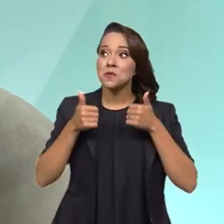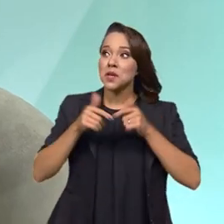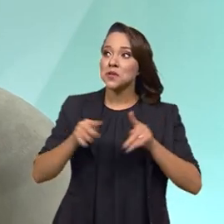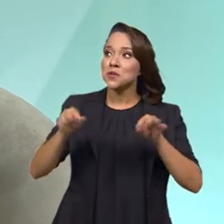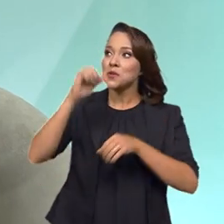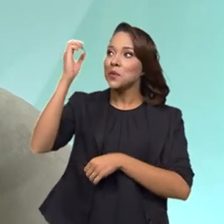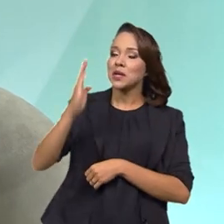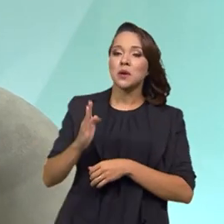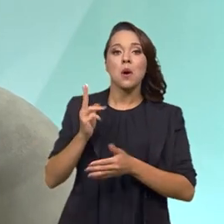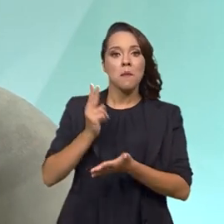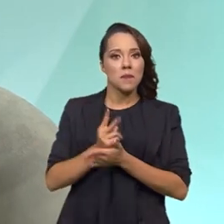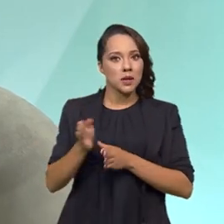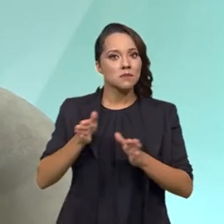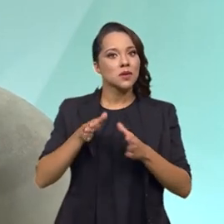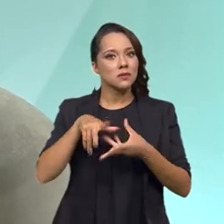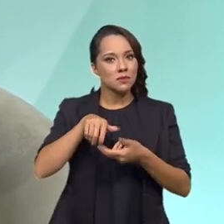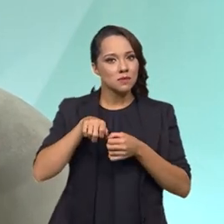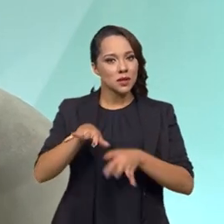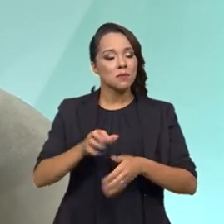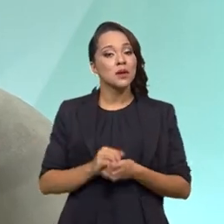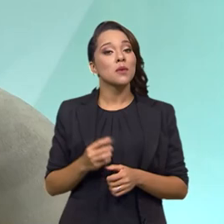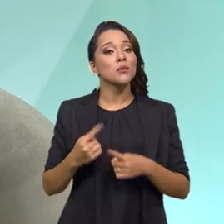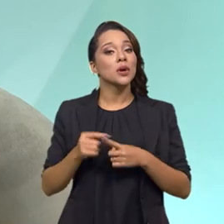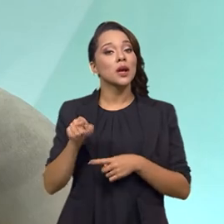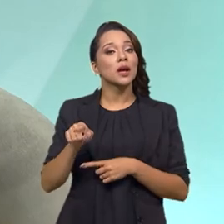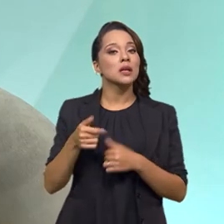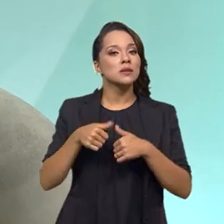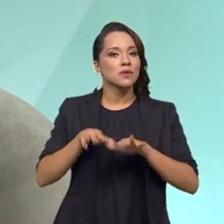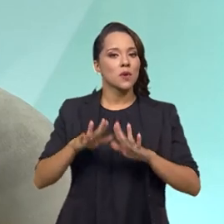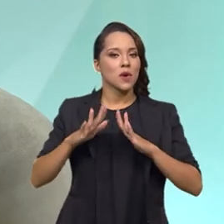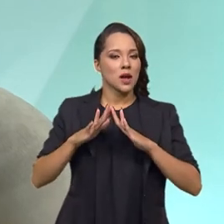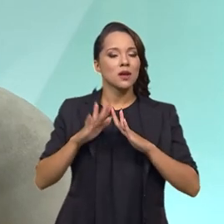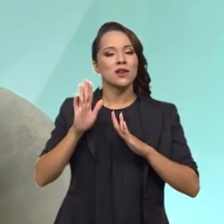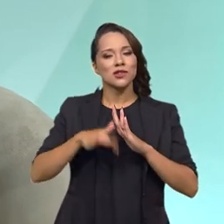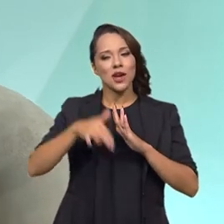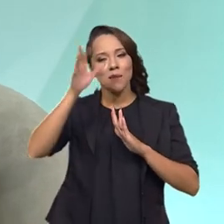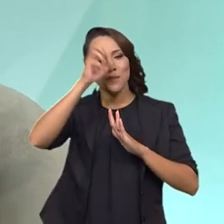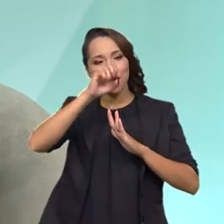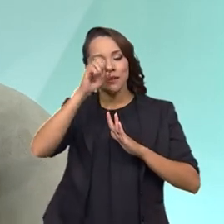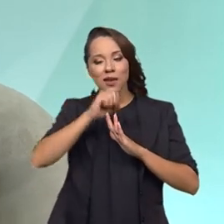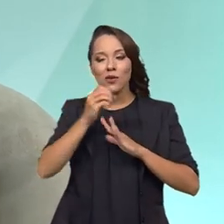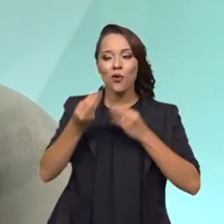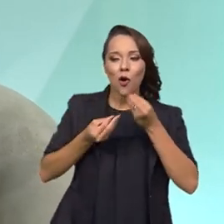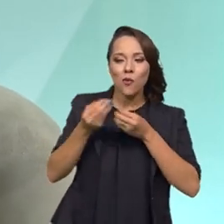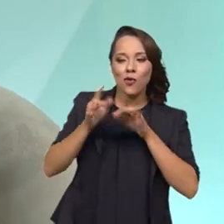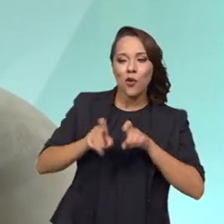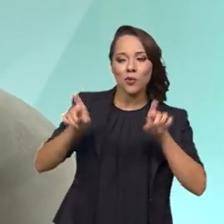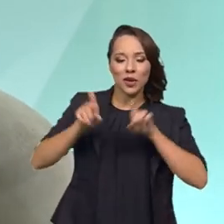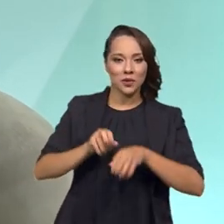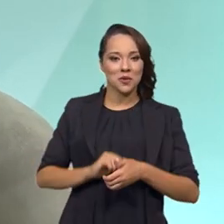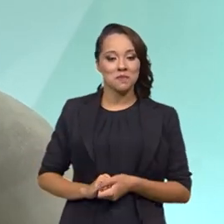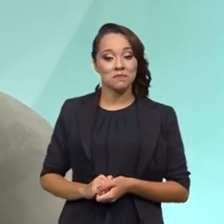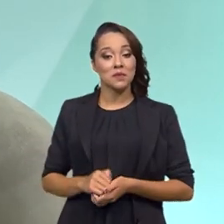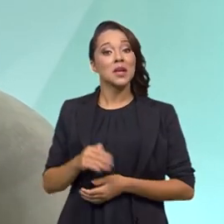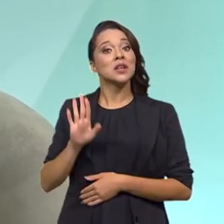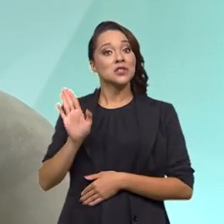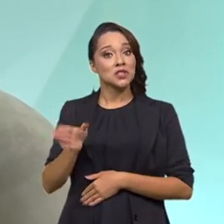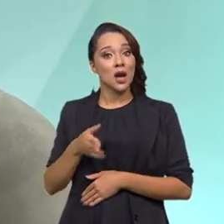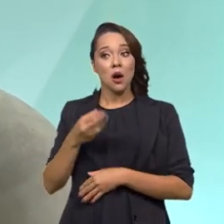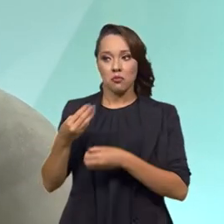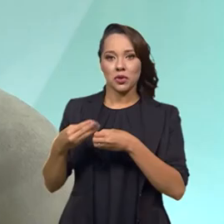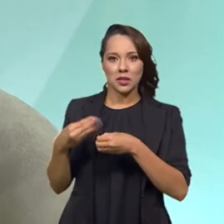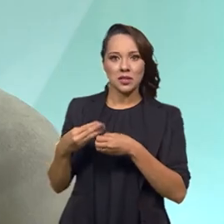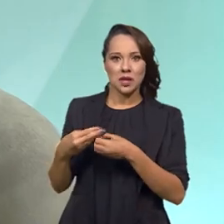o Brasil, mesmo durante a pandemia, porque eles ficam em casa e já aprenderam a manusear o computador. Eu tive notícia de algum